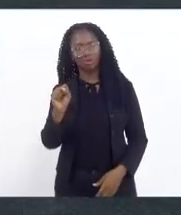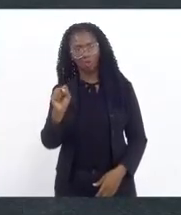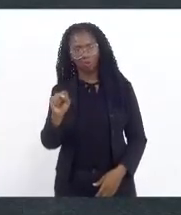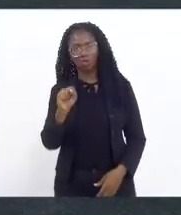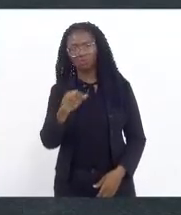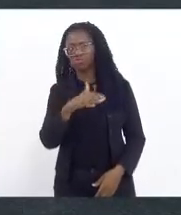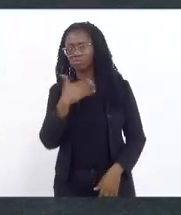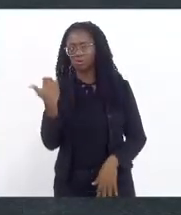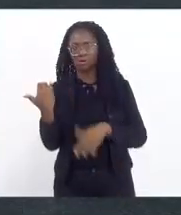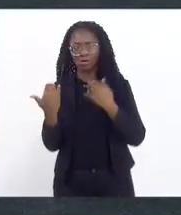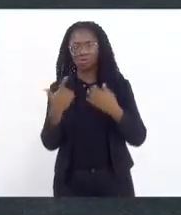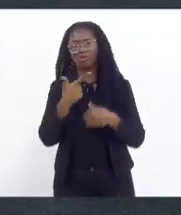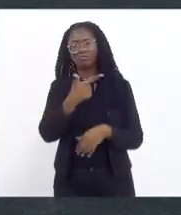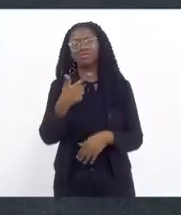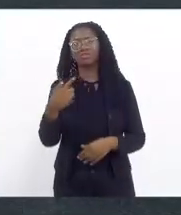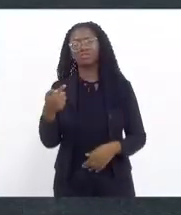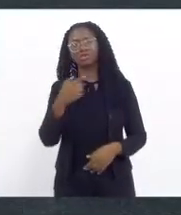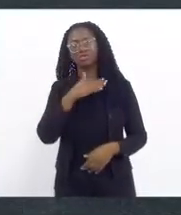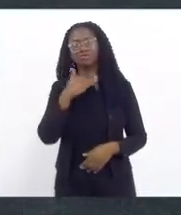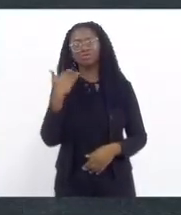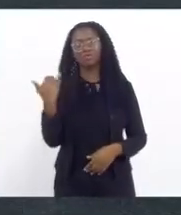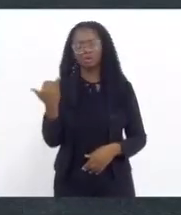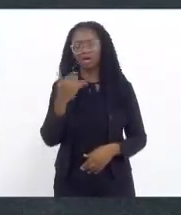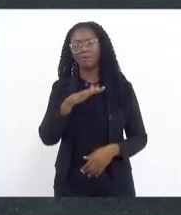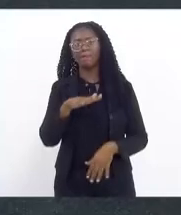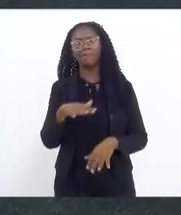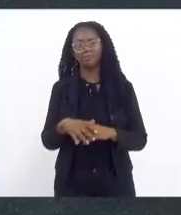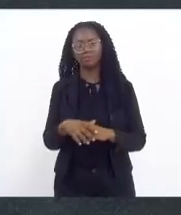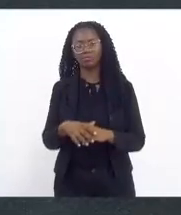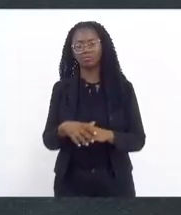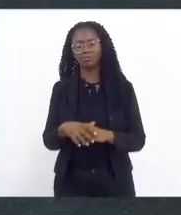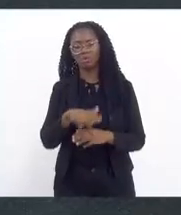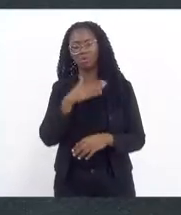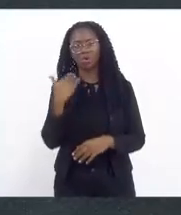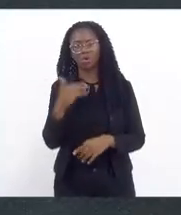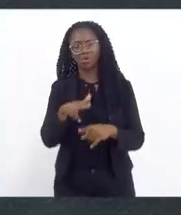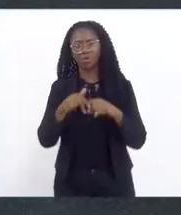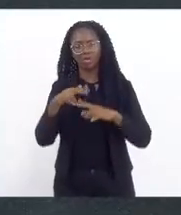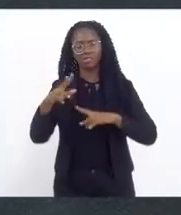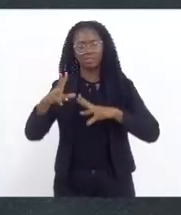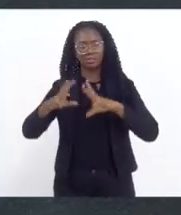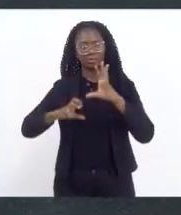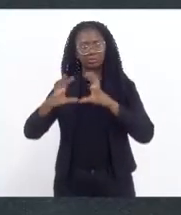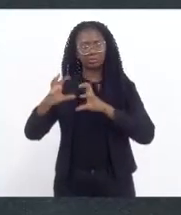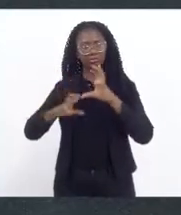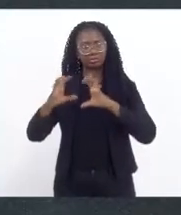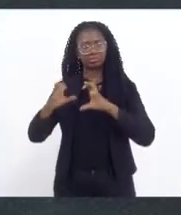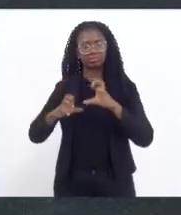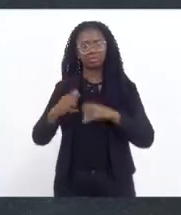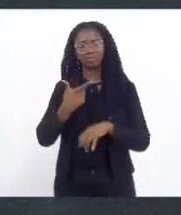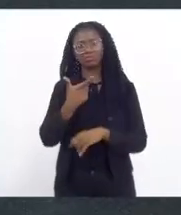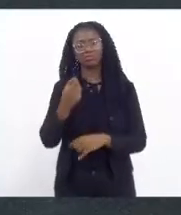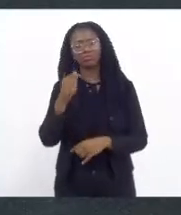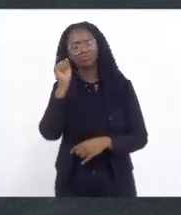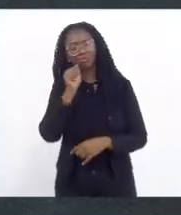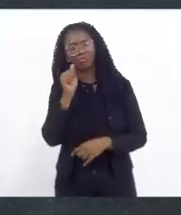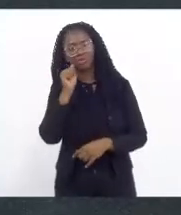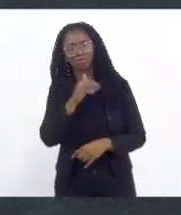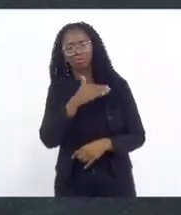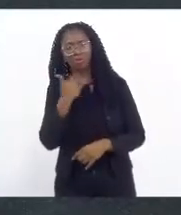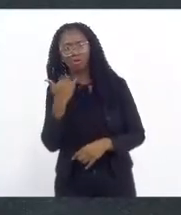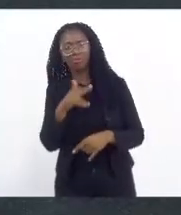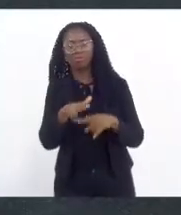27 mulheres foram mortas em razão de briga. E 20 mulheres foram mortas em